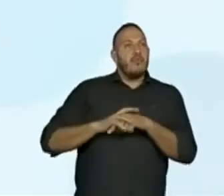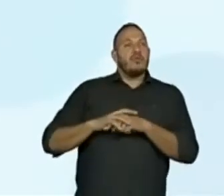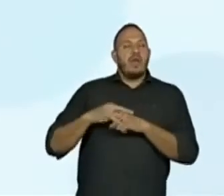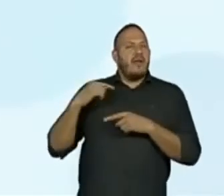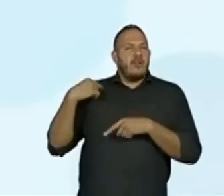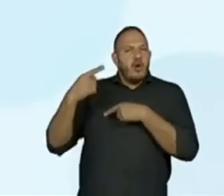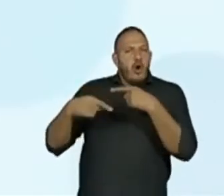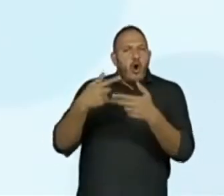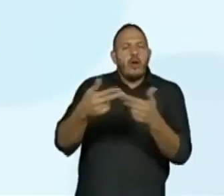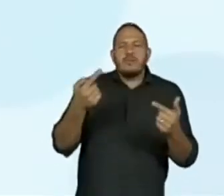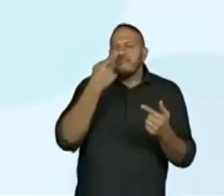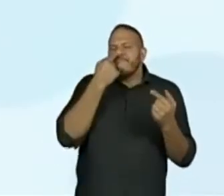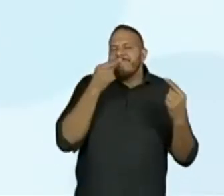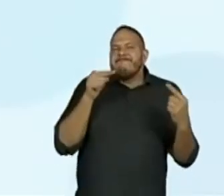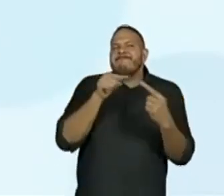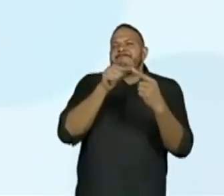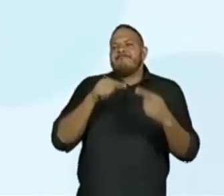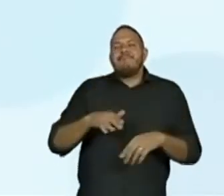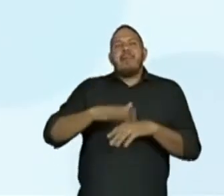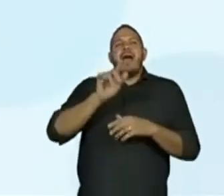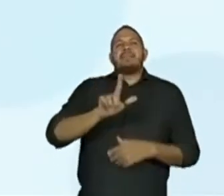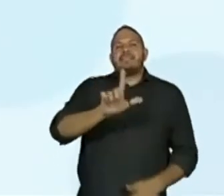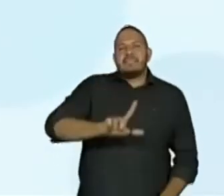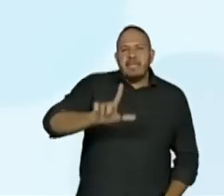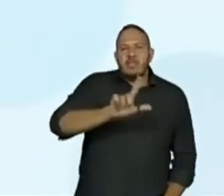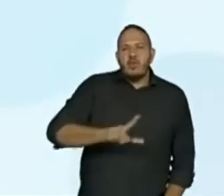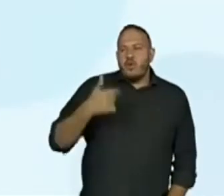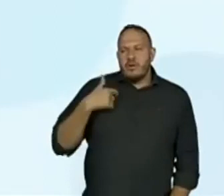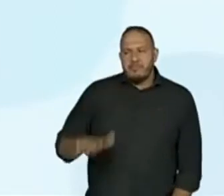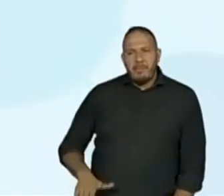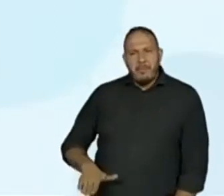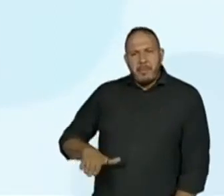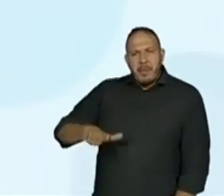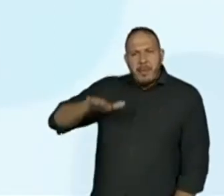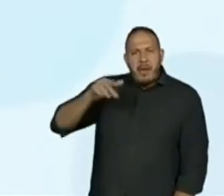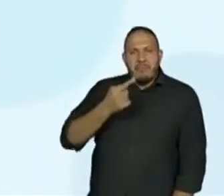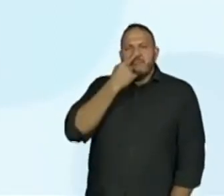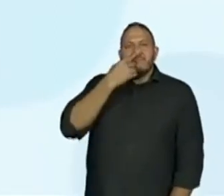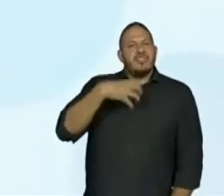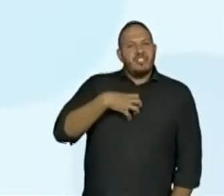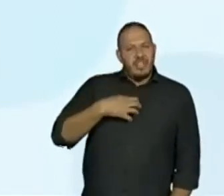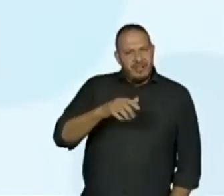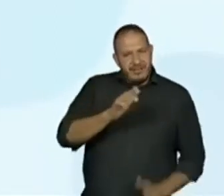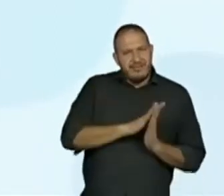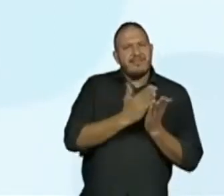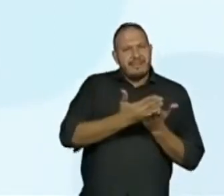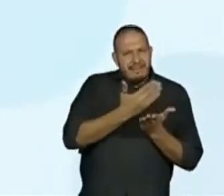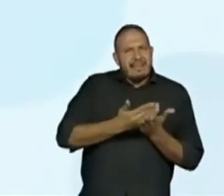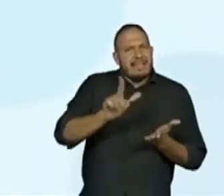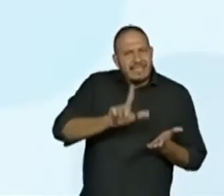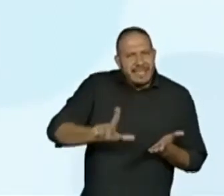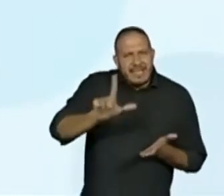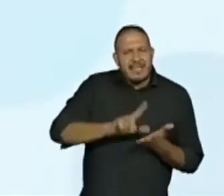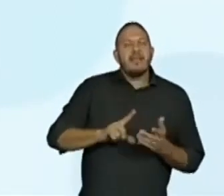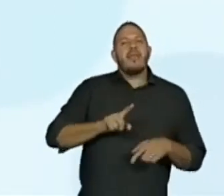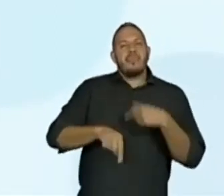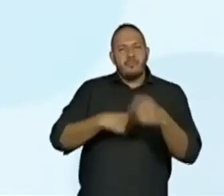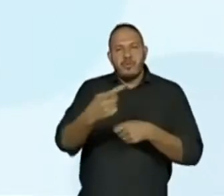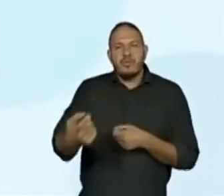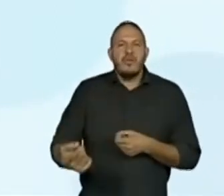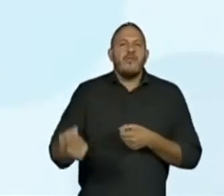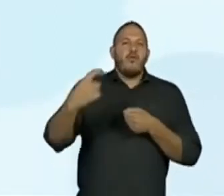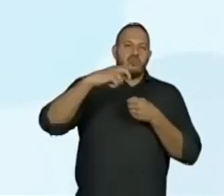para a literatura desde muito novo. seguinte, voltando para Portugal,